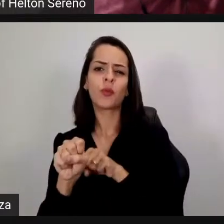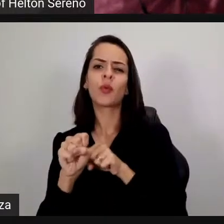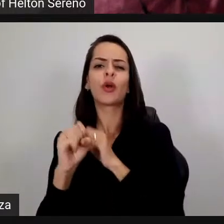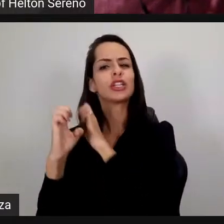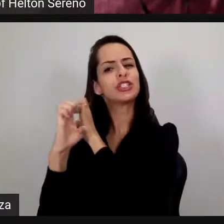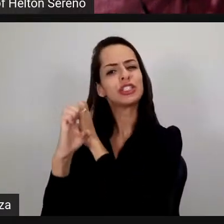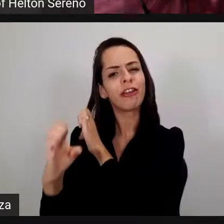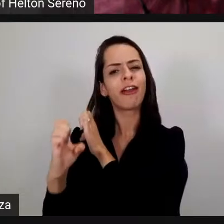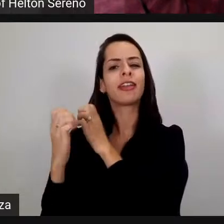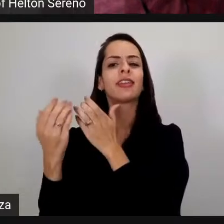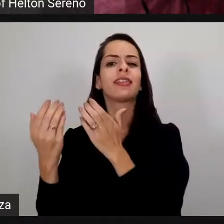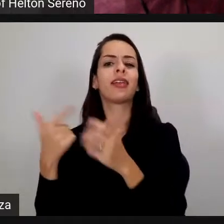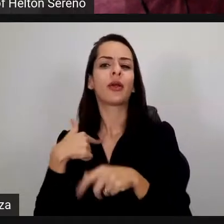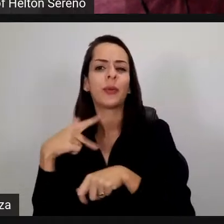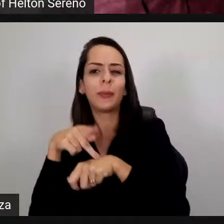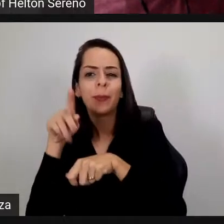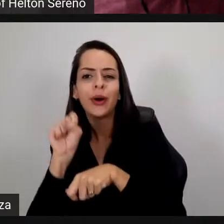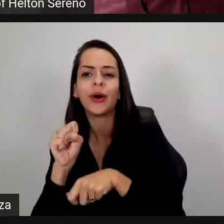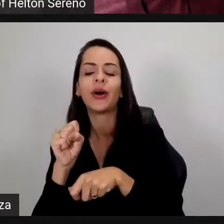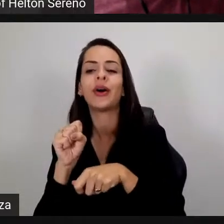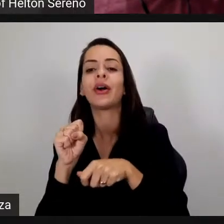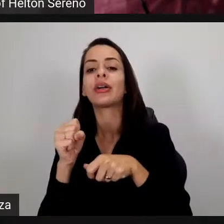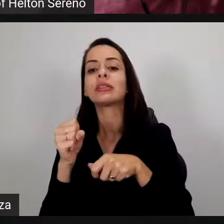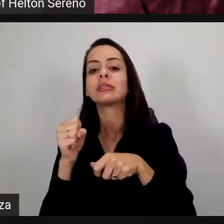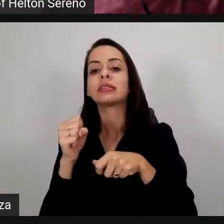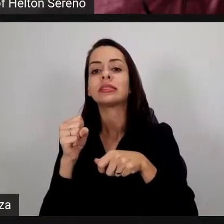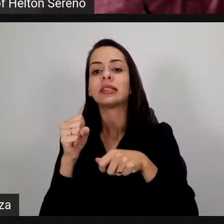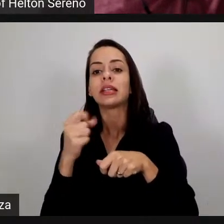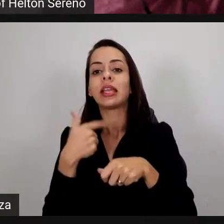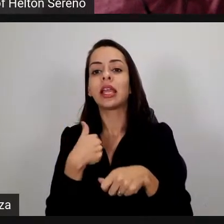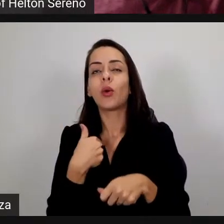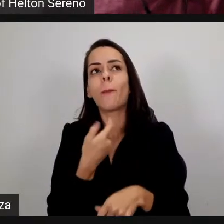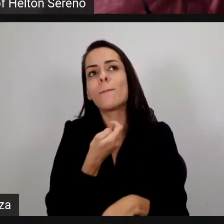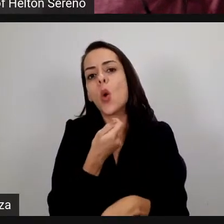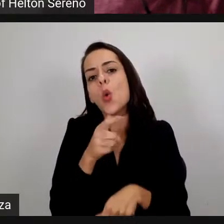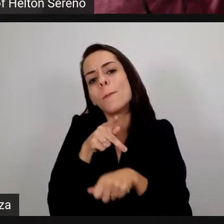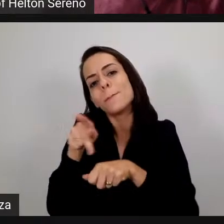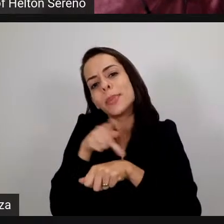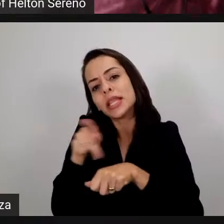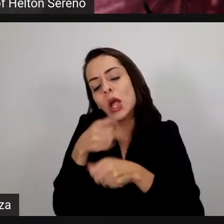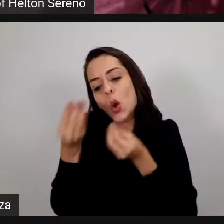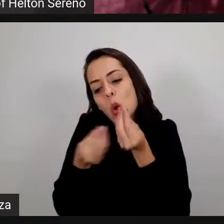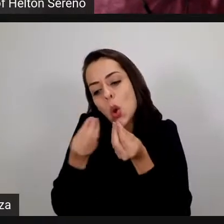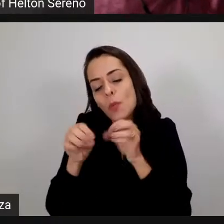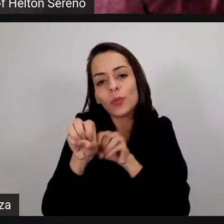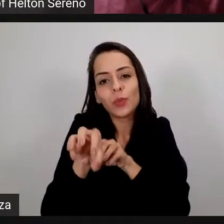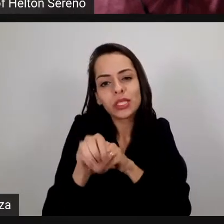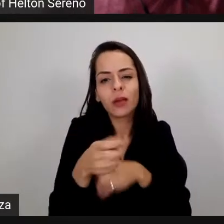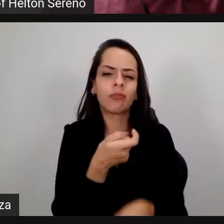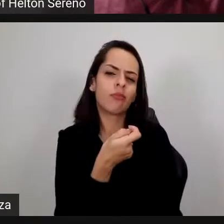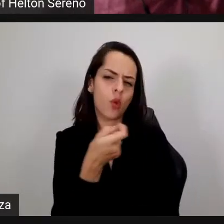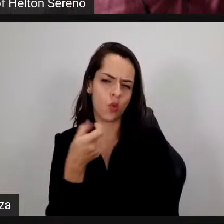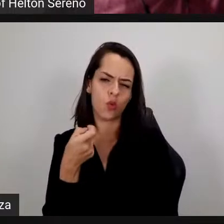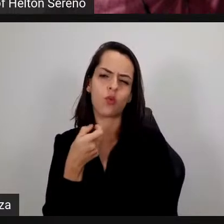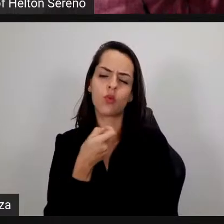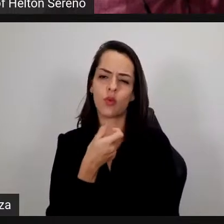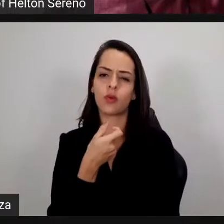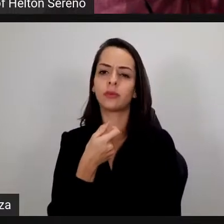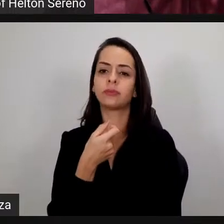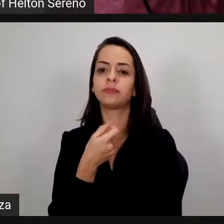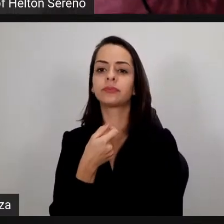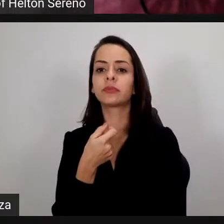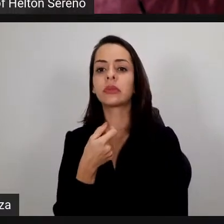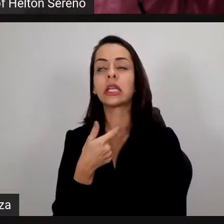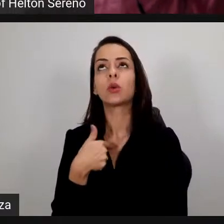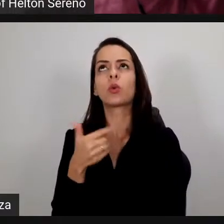sentido, e não tive tanto uma vivência pedagógica. Então, eu comecei a lecionar nos anos, em